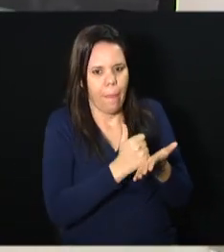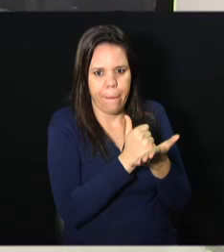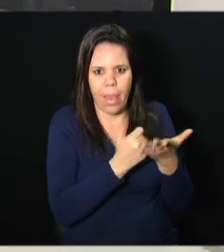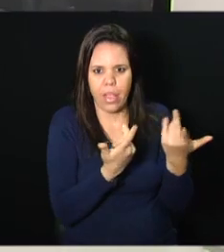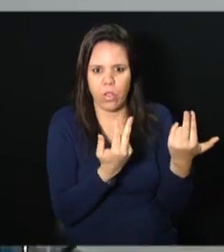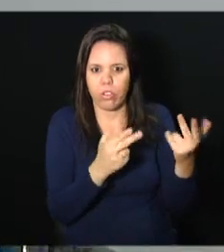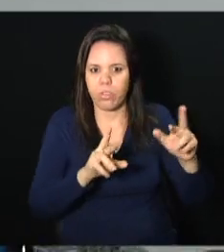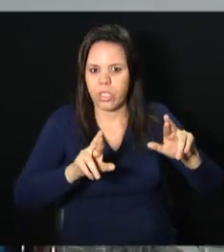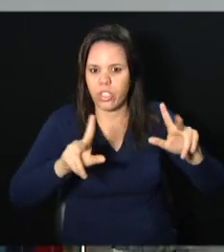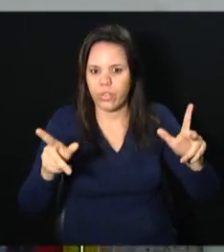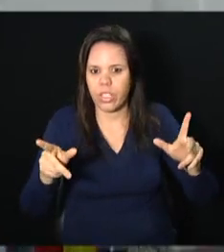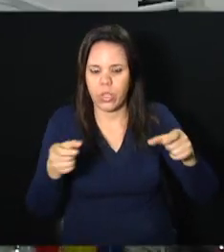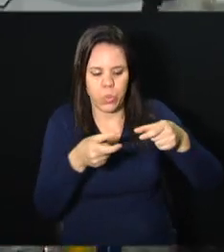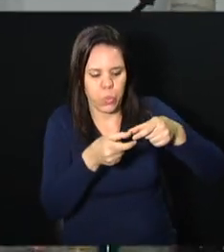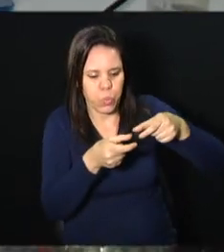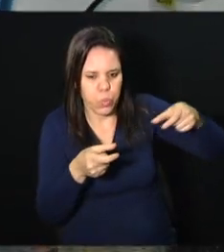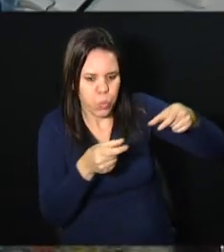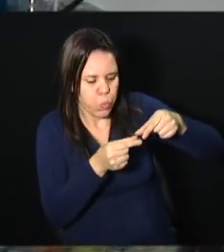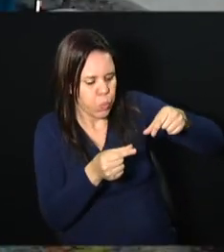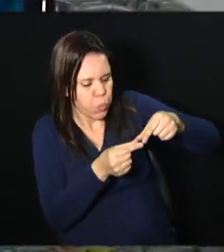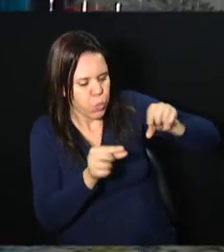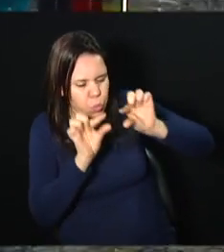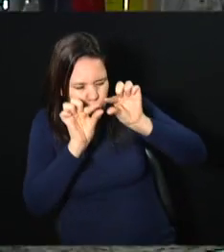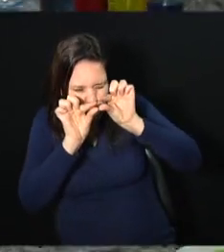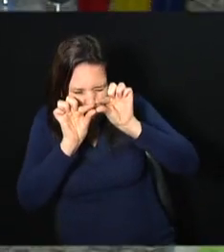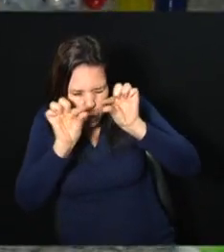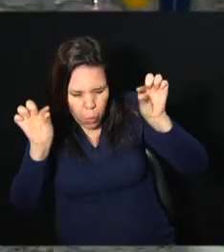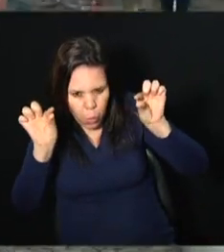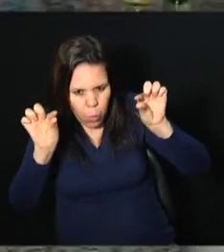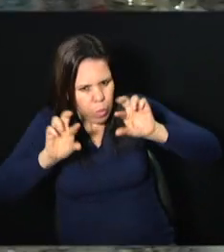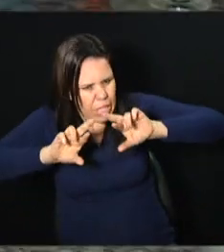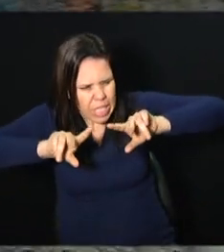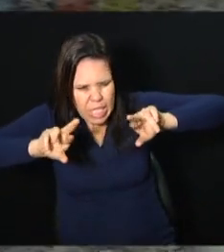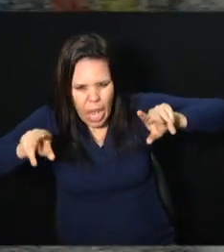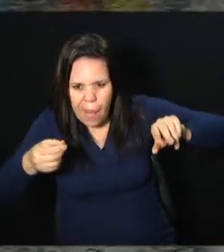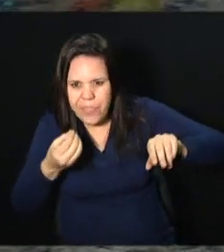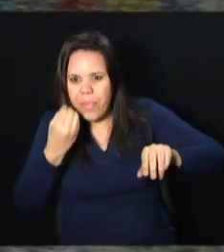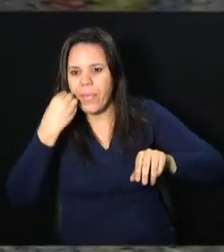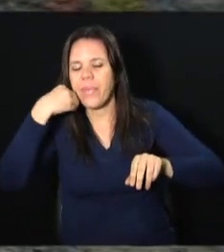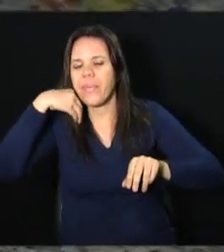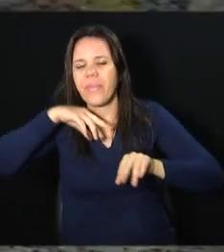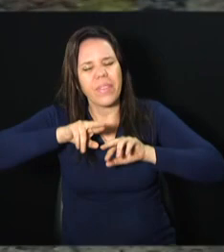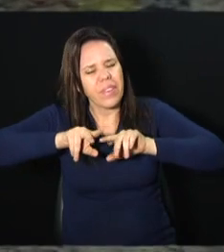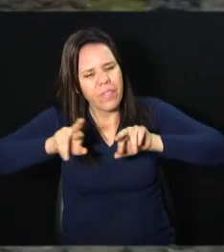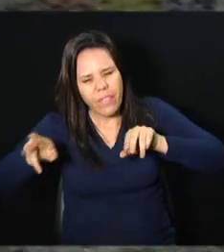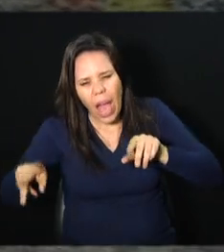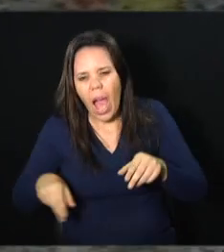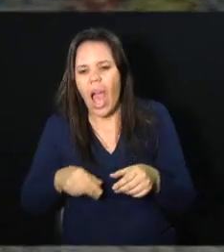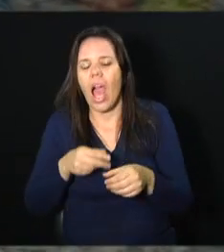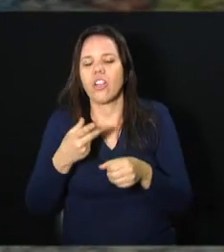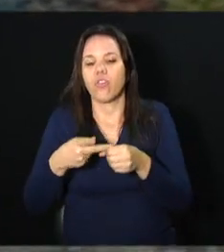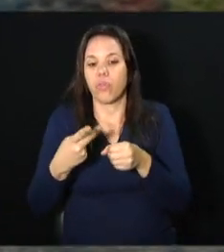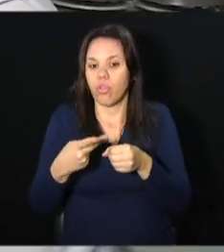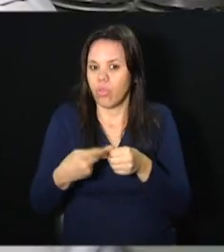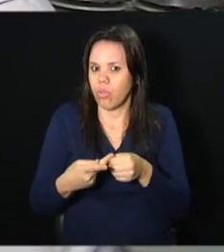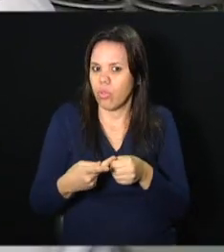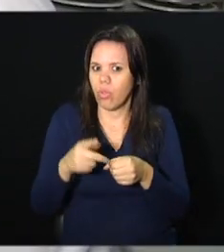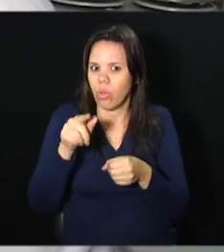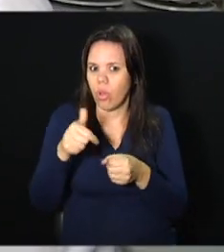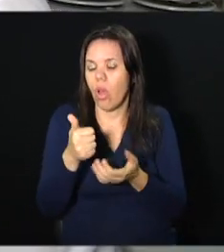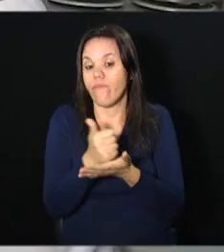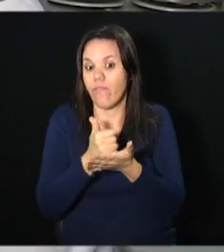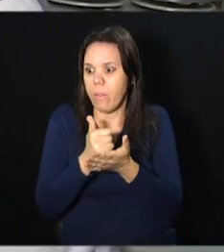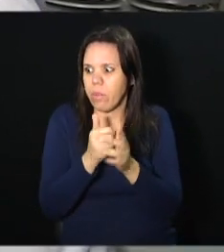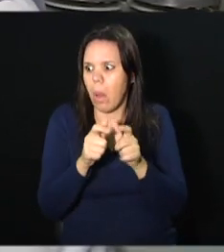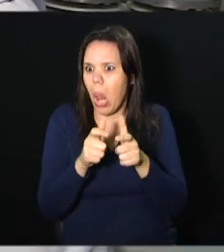oro dispersivo, pastilha oro dispersivo. Então, nós fomos desenvolvendo uma série de produtos, né? E a farmácia foi